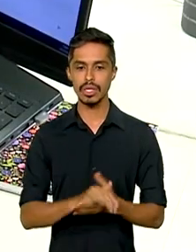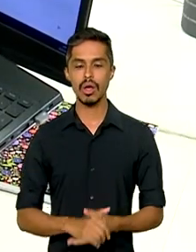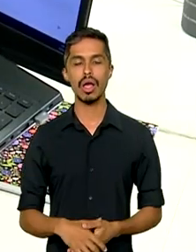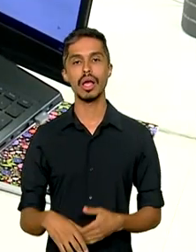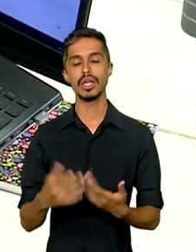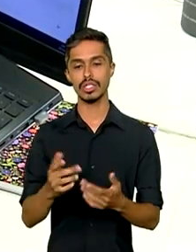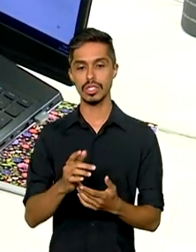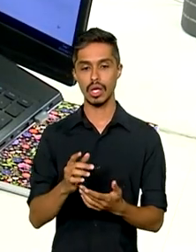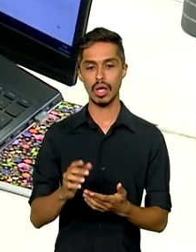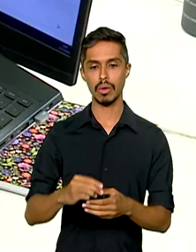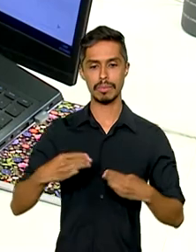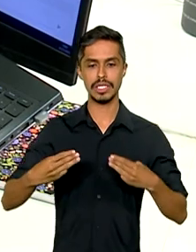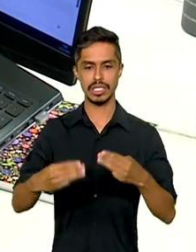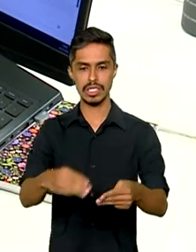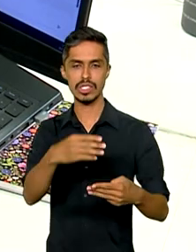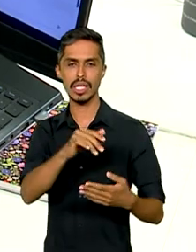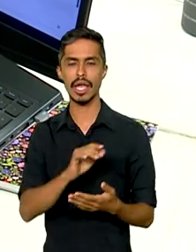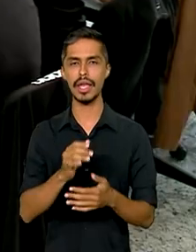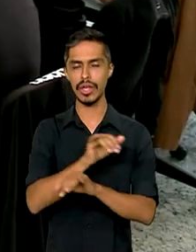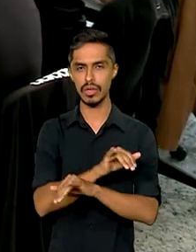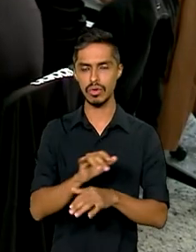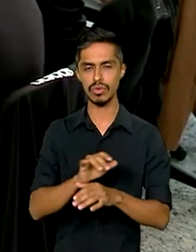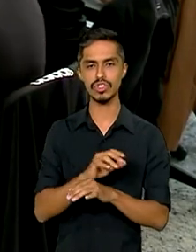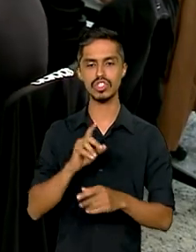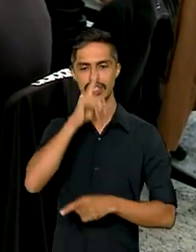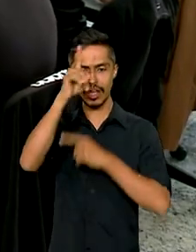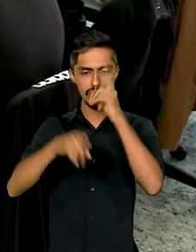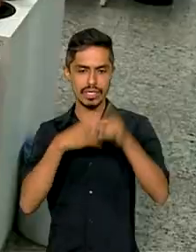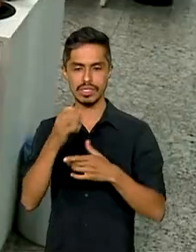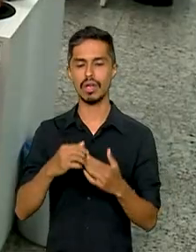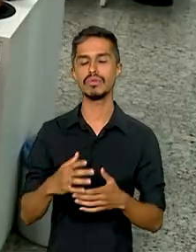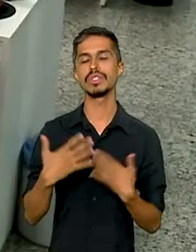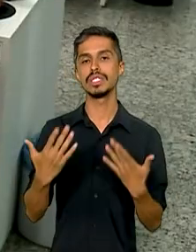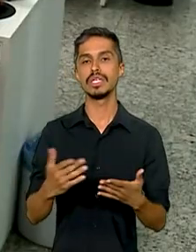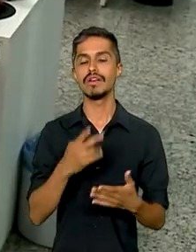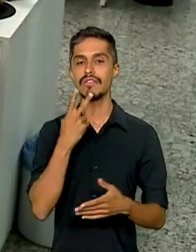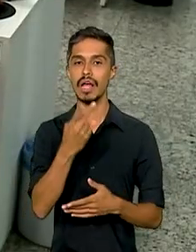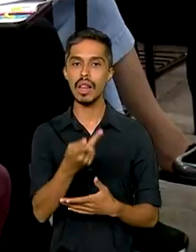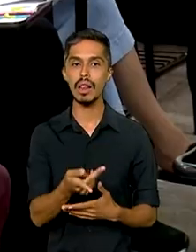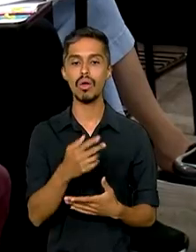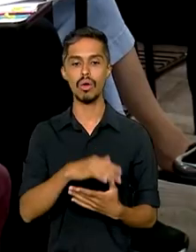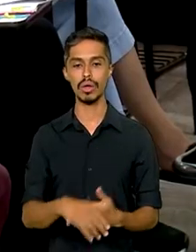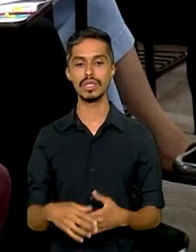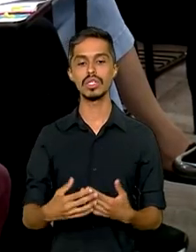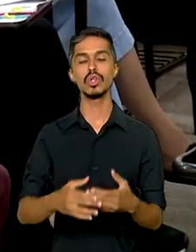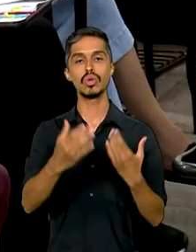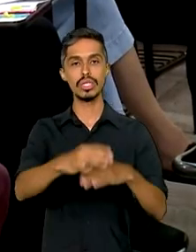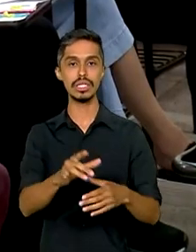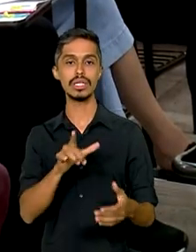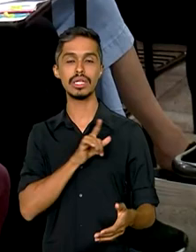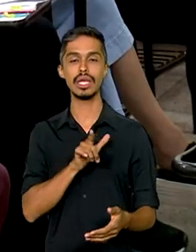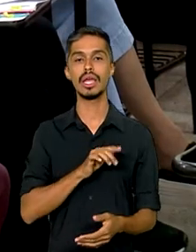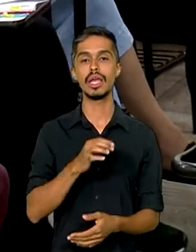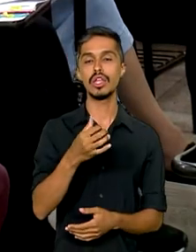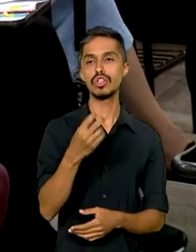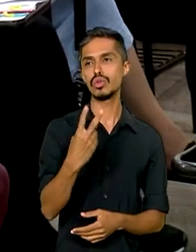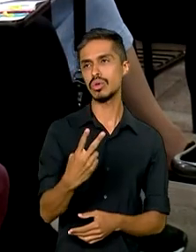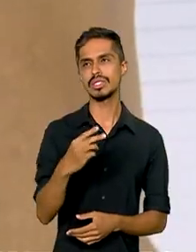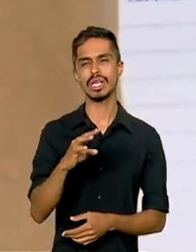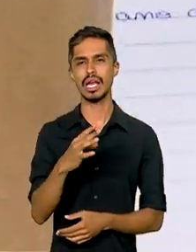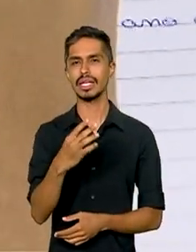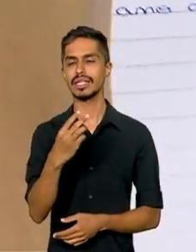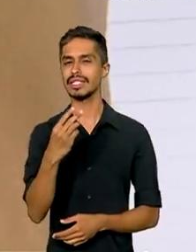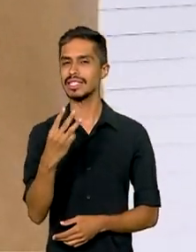Gestão e Inovação em Serviços Públicos é de que o concurso terá entre 2 a 3 milhões de inscritos.